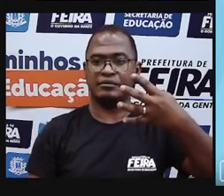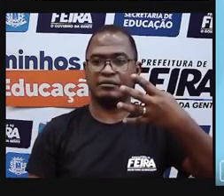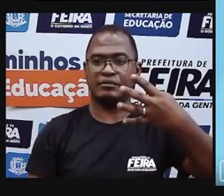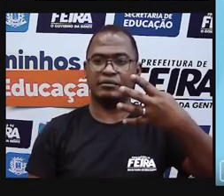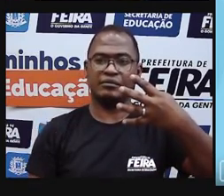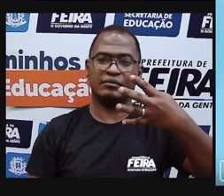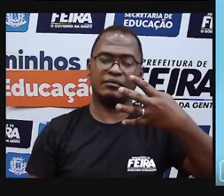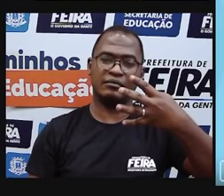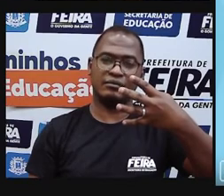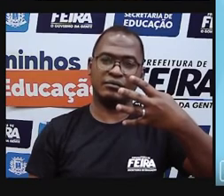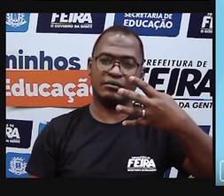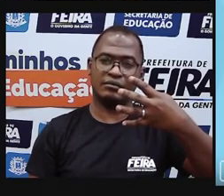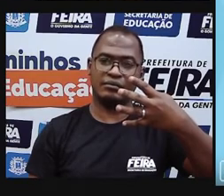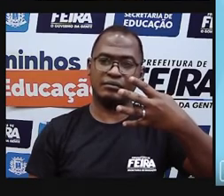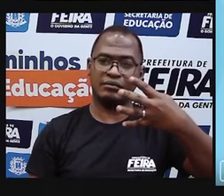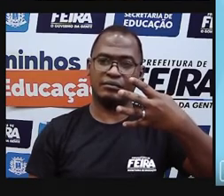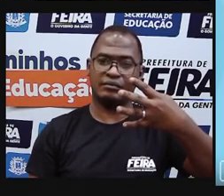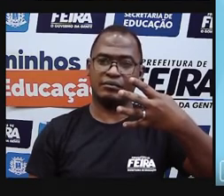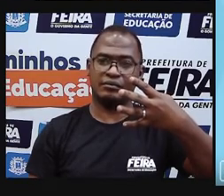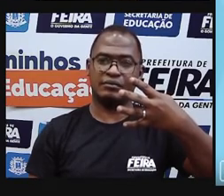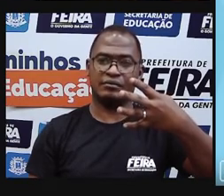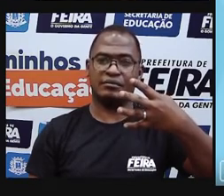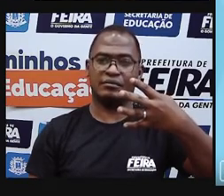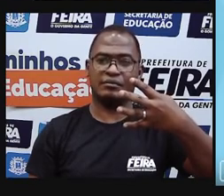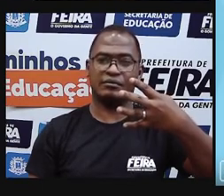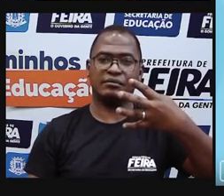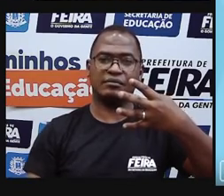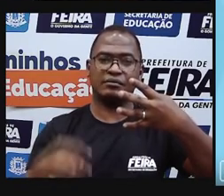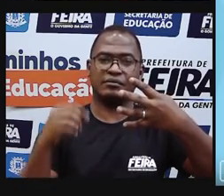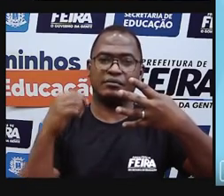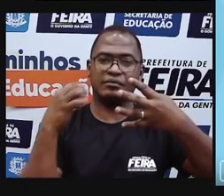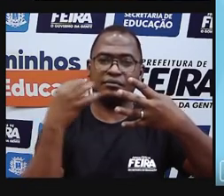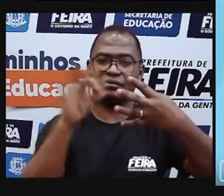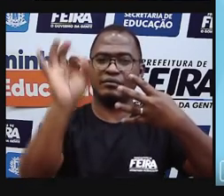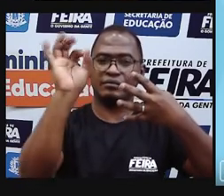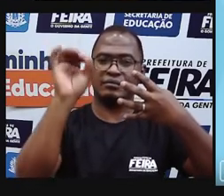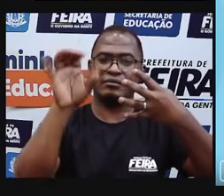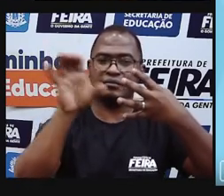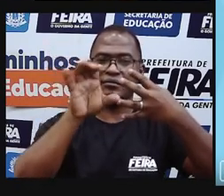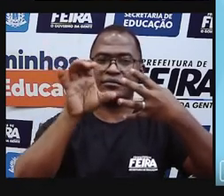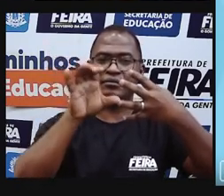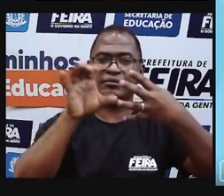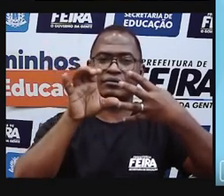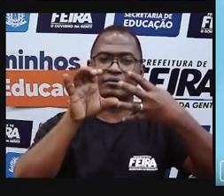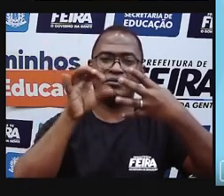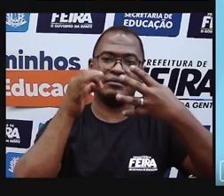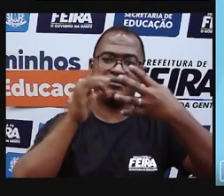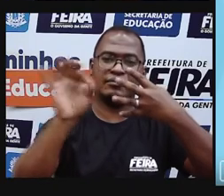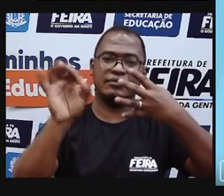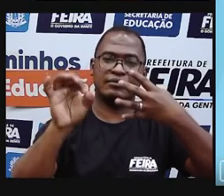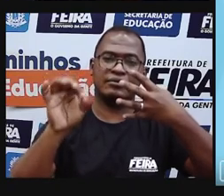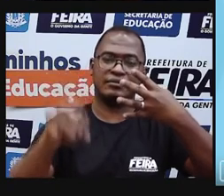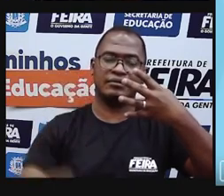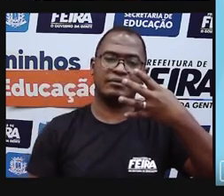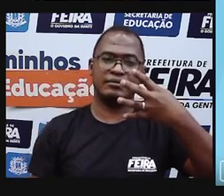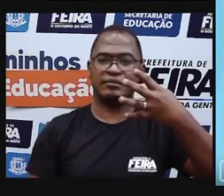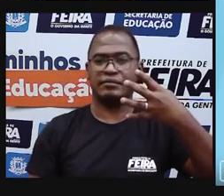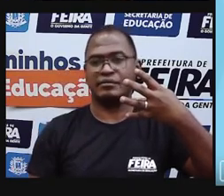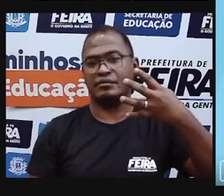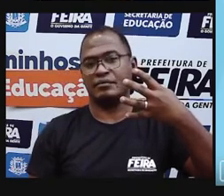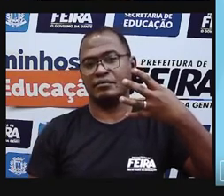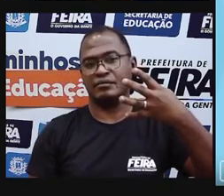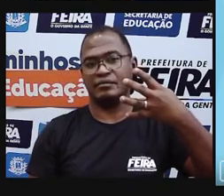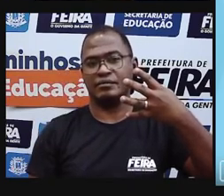Não, não é cinquenta e nove. Uma dezena e quatro unidades? Isso aí. Uma dezena é dez, mais quatro unidades, quatorze.